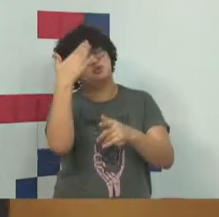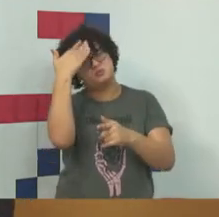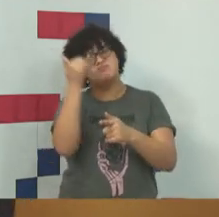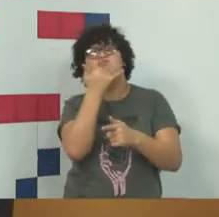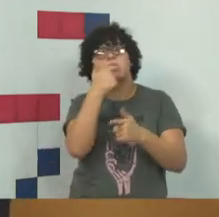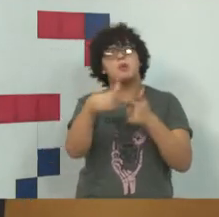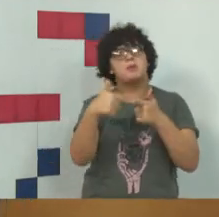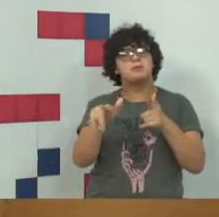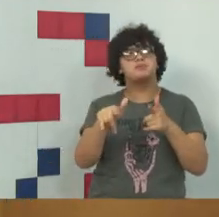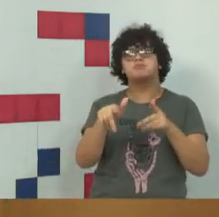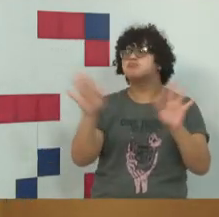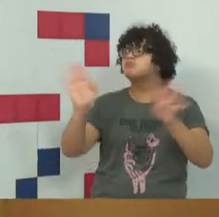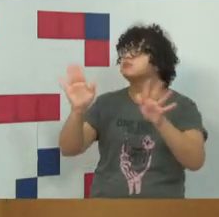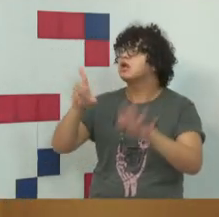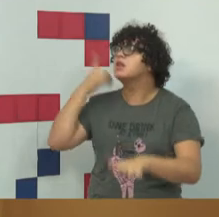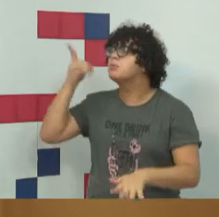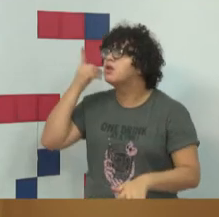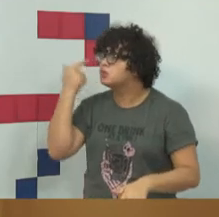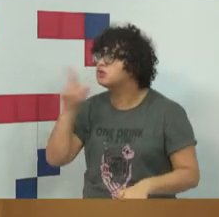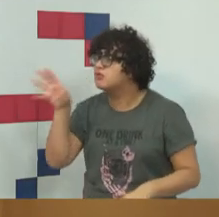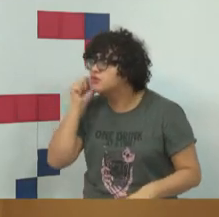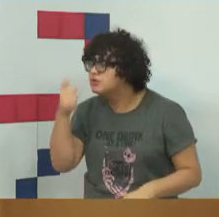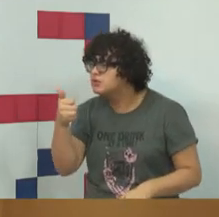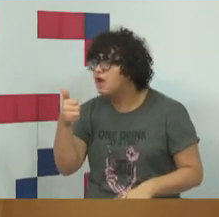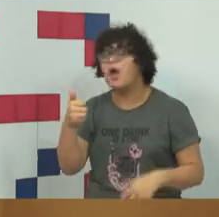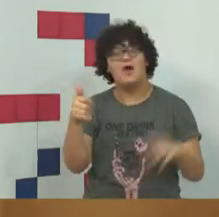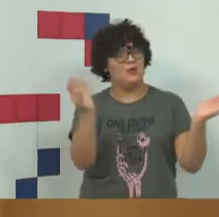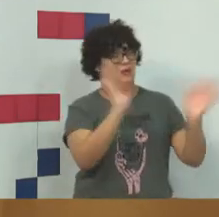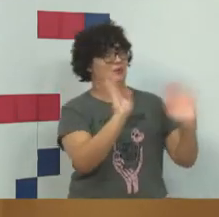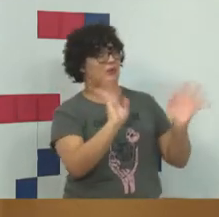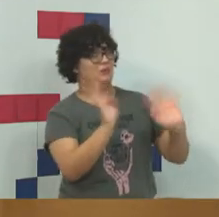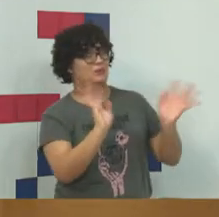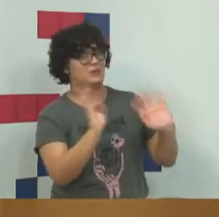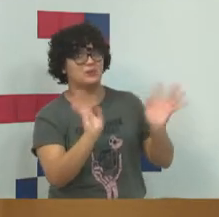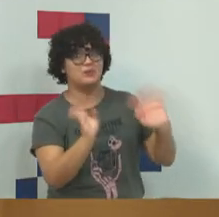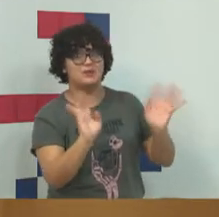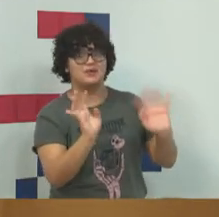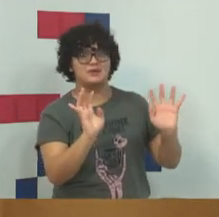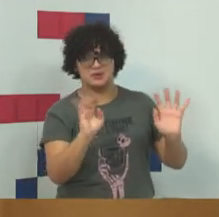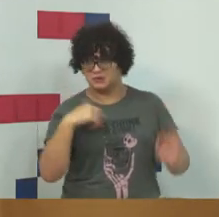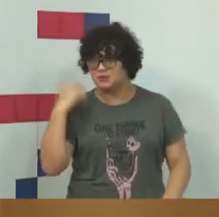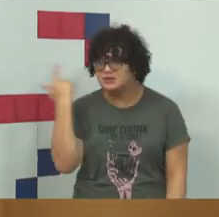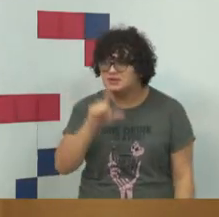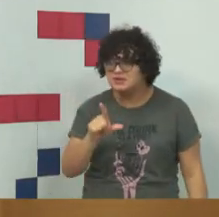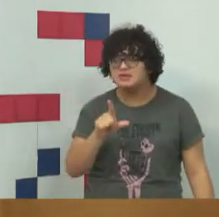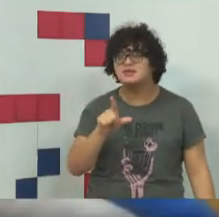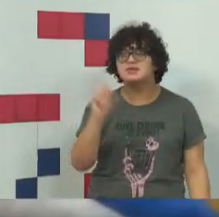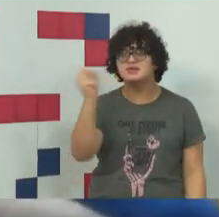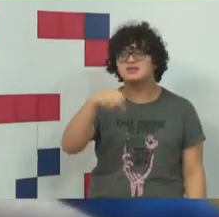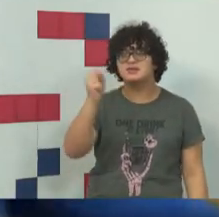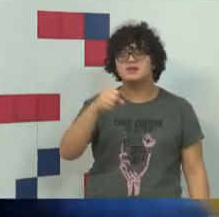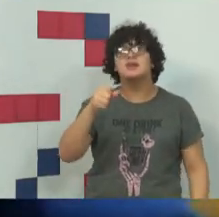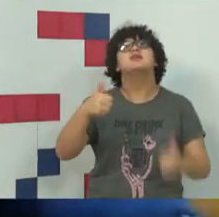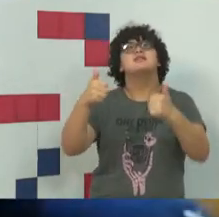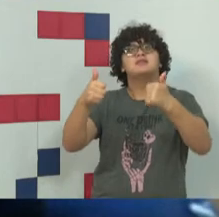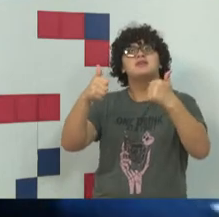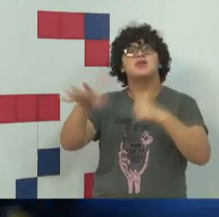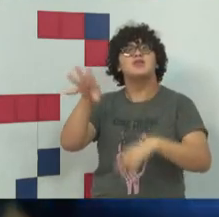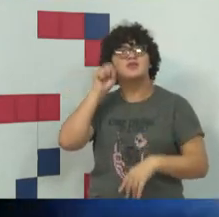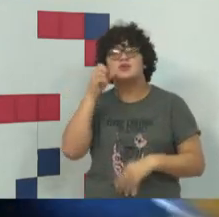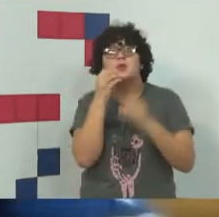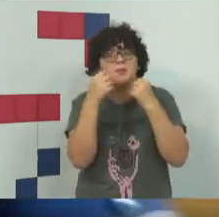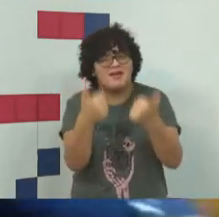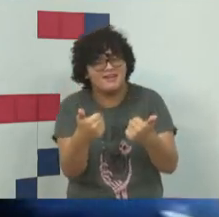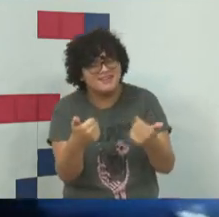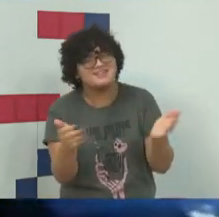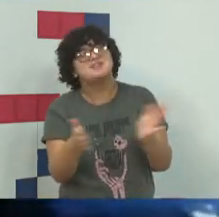Deputado, está nos ouvindo? Oi? Está nos ouvindo? Estou ouvindo sim, tudo bem?